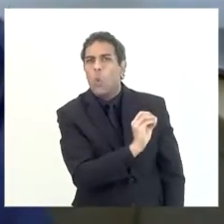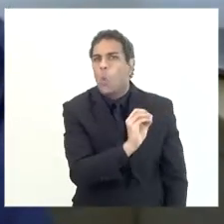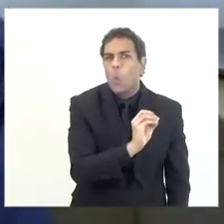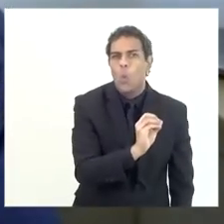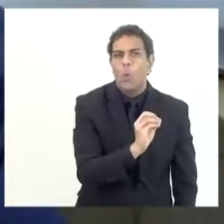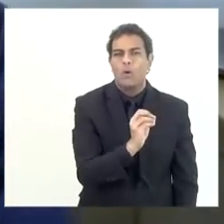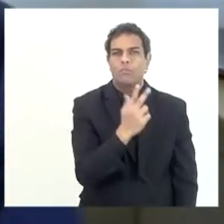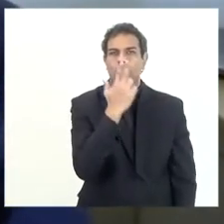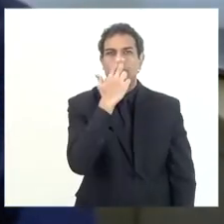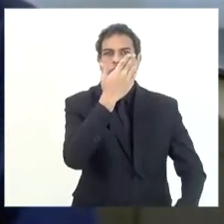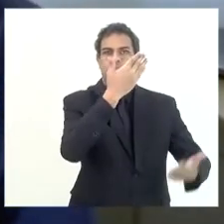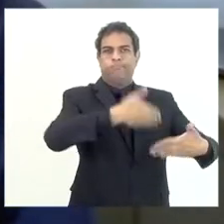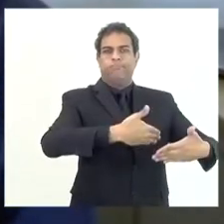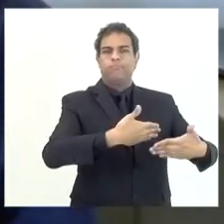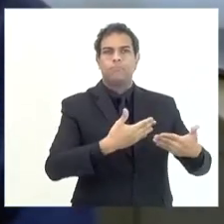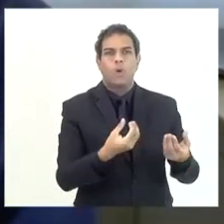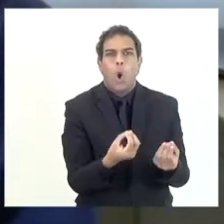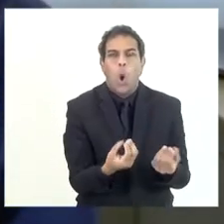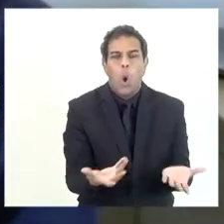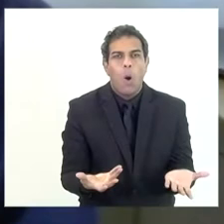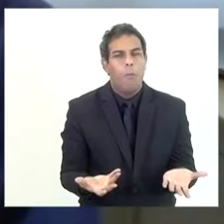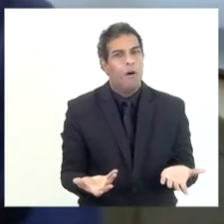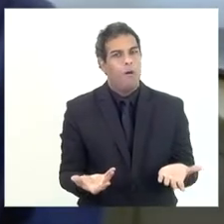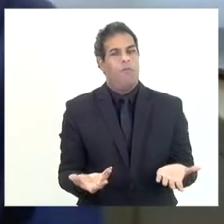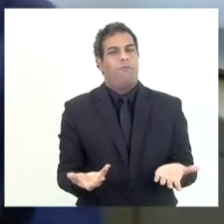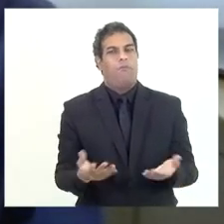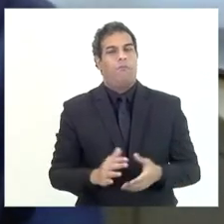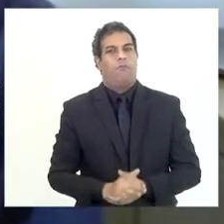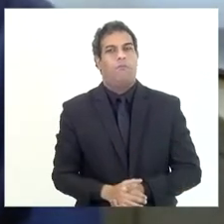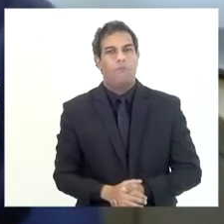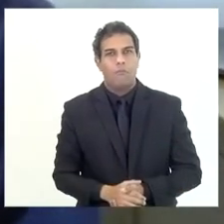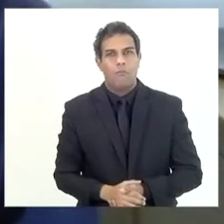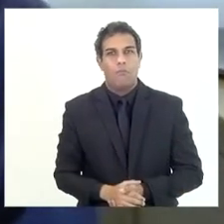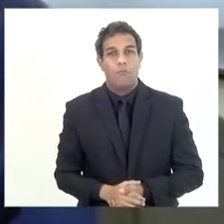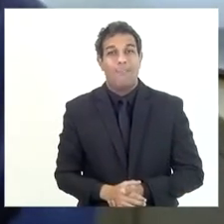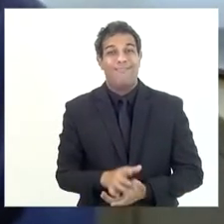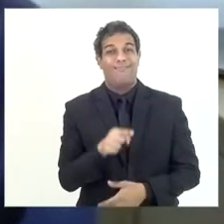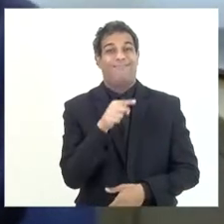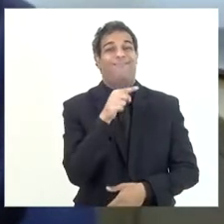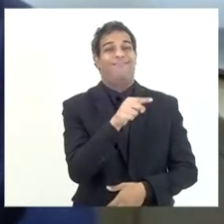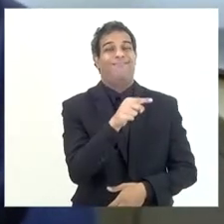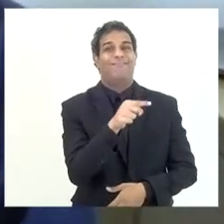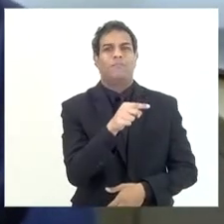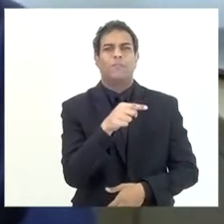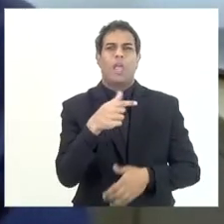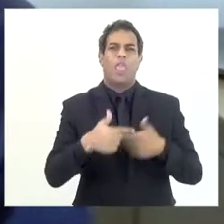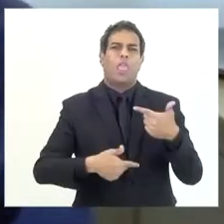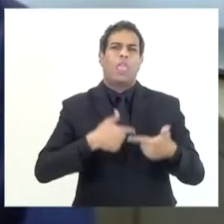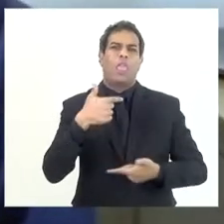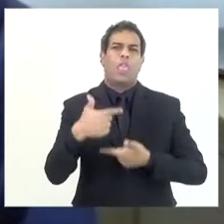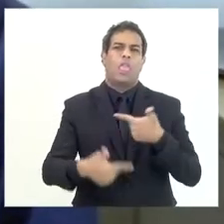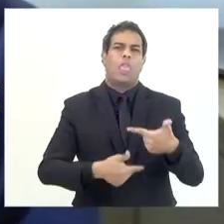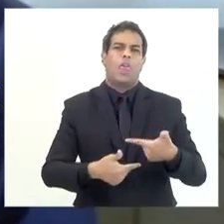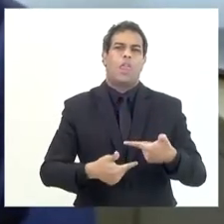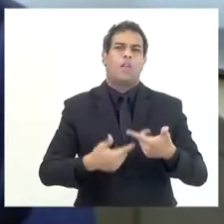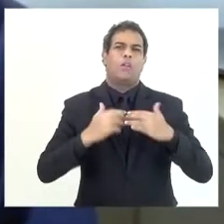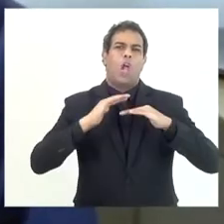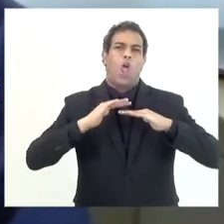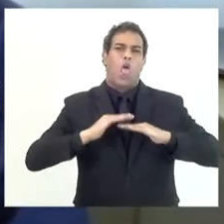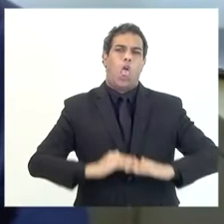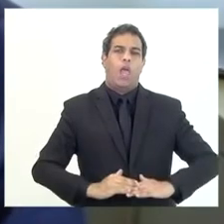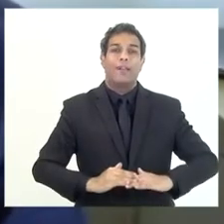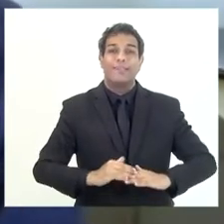porque o alegado é que era uma questão que ia dar um trabalho imenso, difícil, e ia